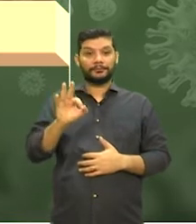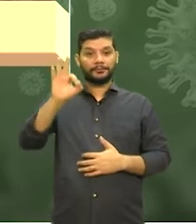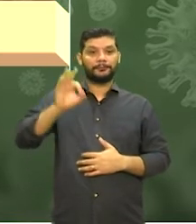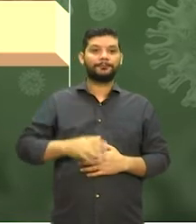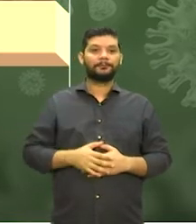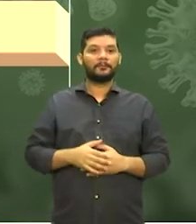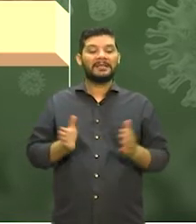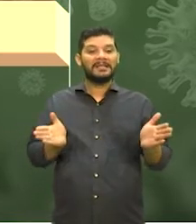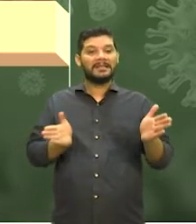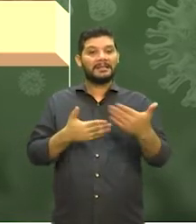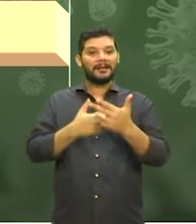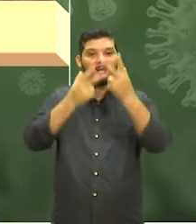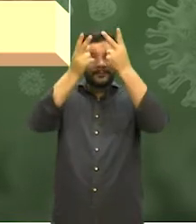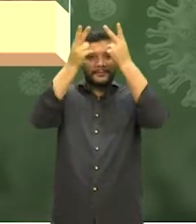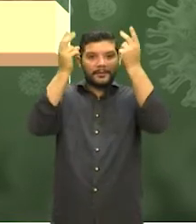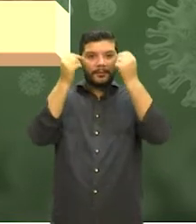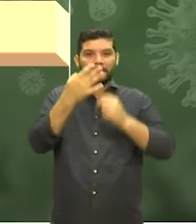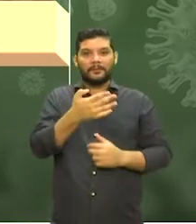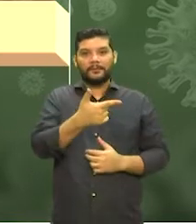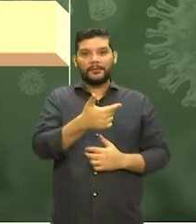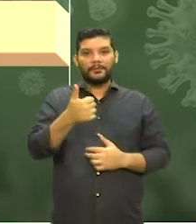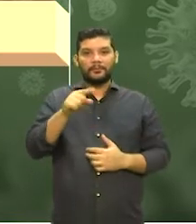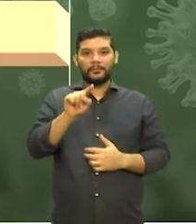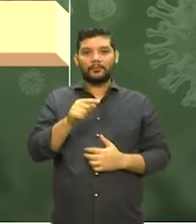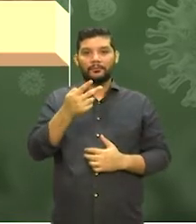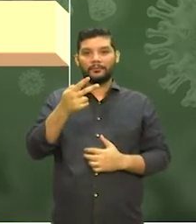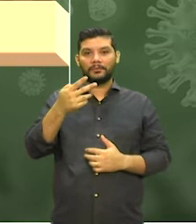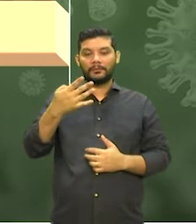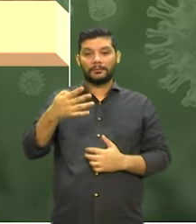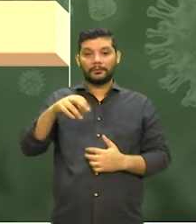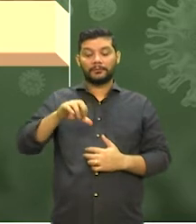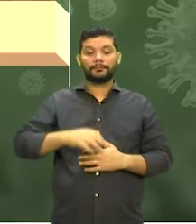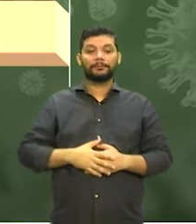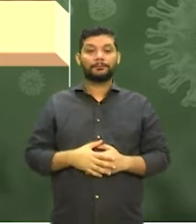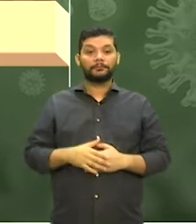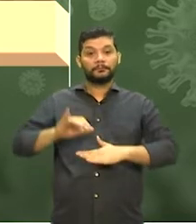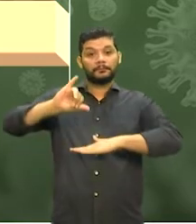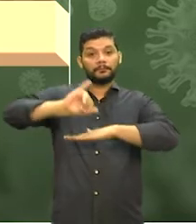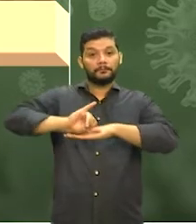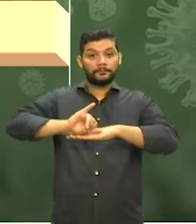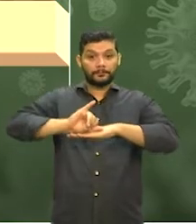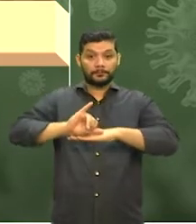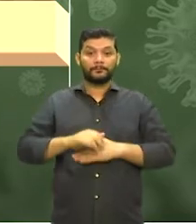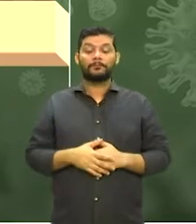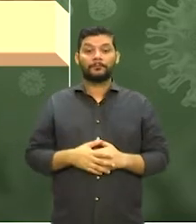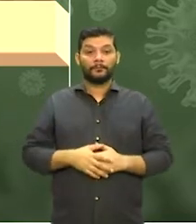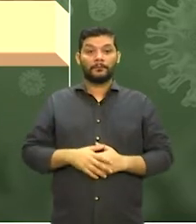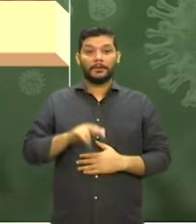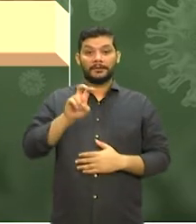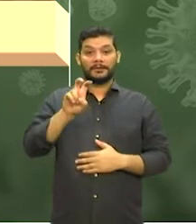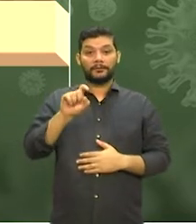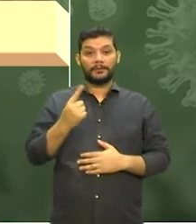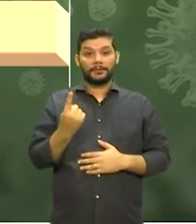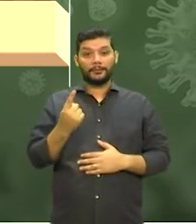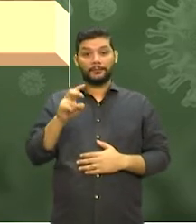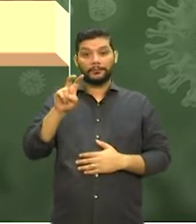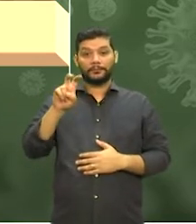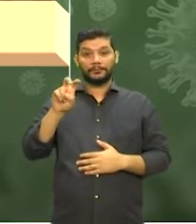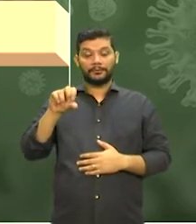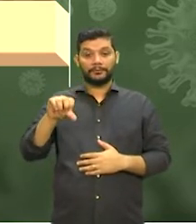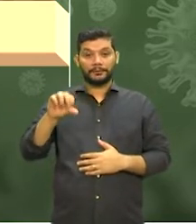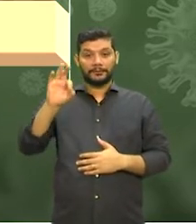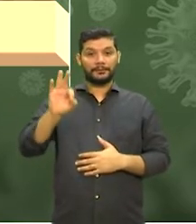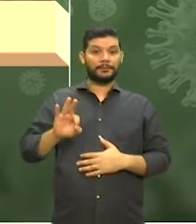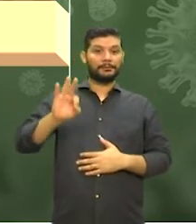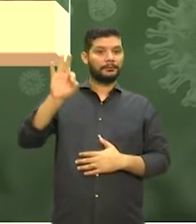nas enfermarias, 21,5%. Sobre o cenário em Fortaleza, a ocupação em UTIs é de 51